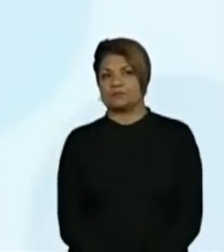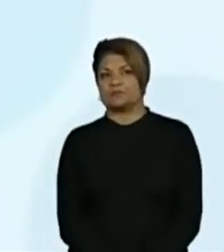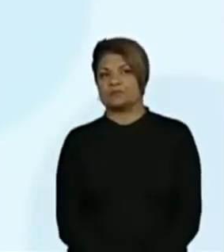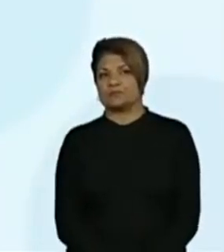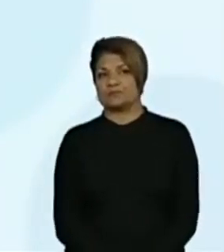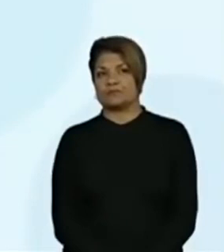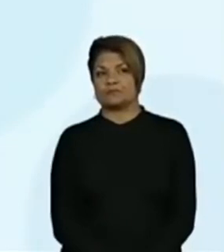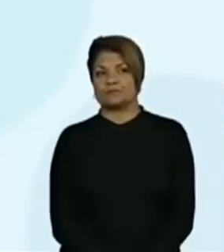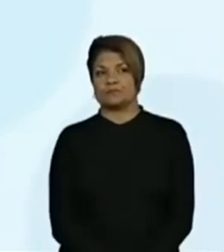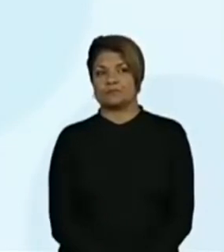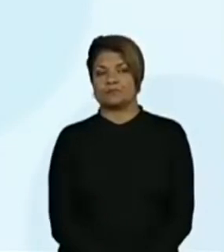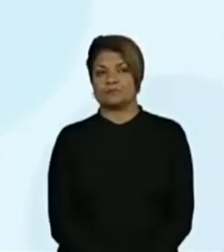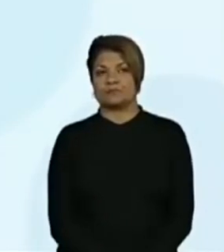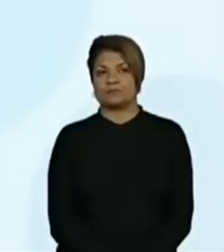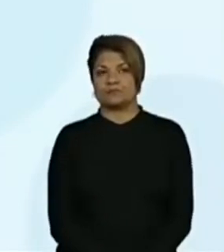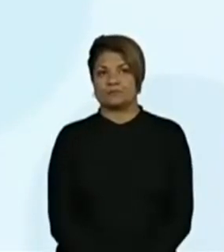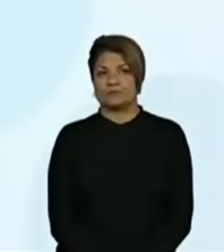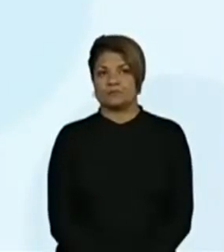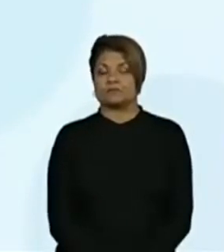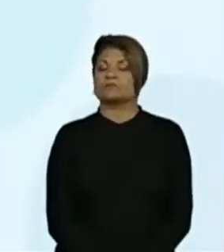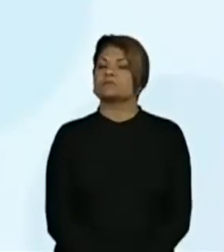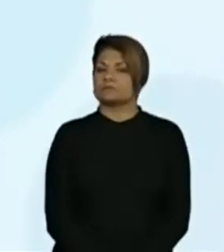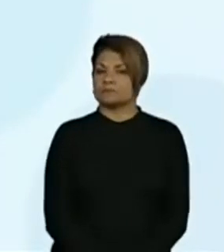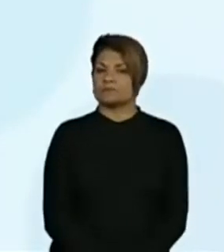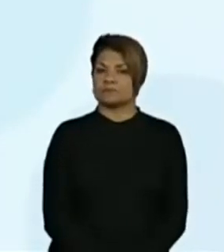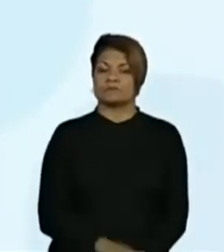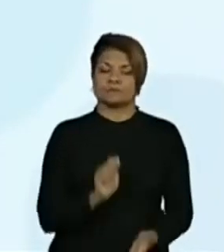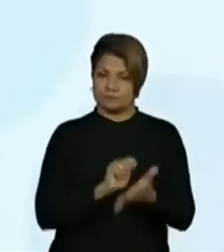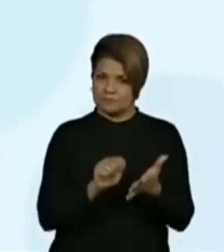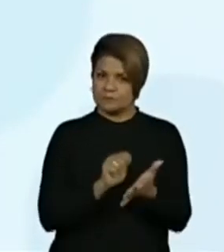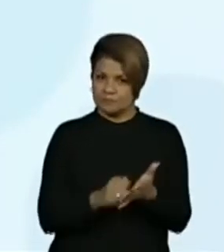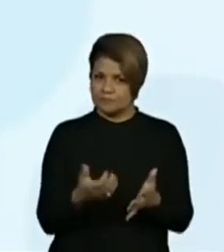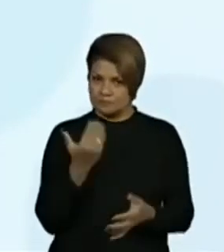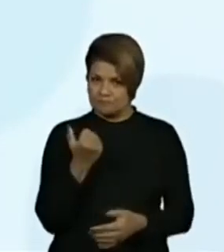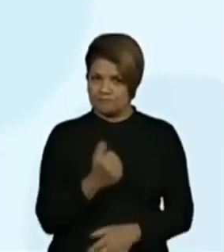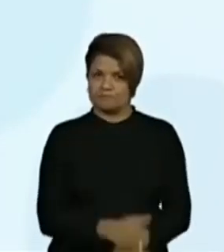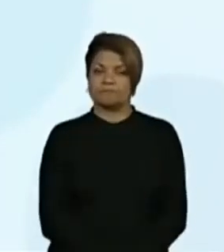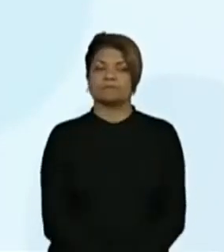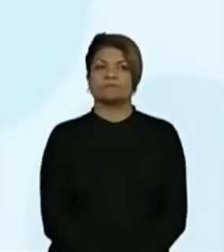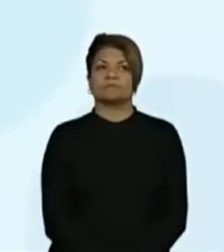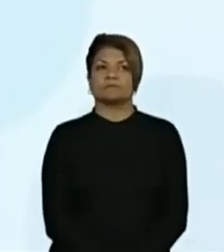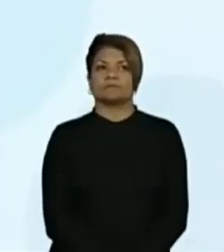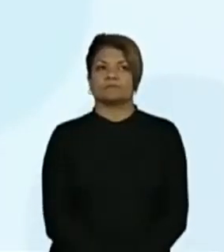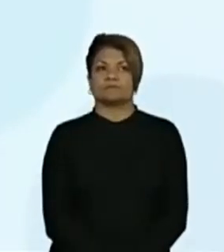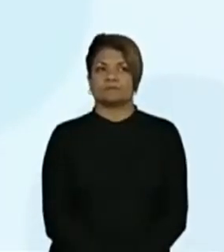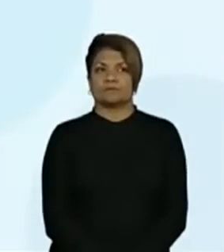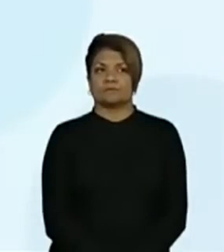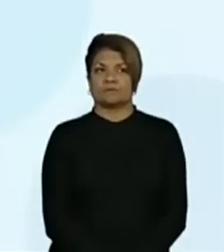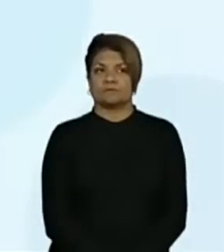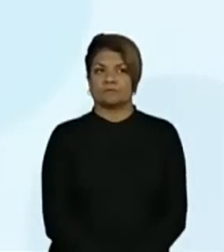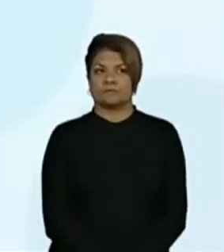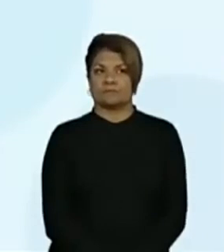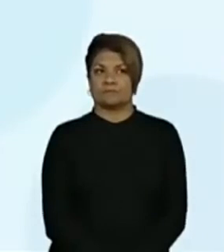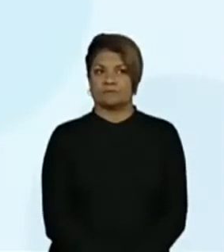e mil, novecentos noventa e quatro. Muito bem. Então, vamos registrar? Cento e noventa.